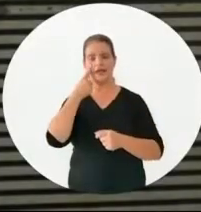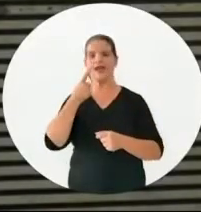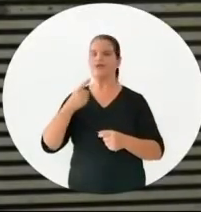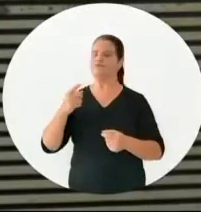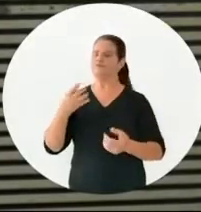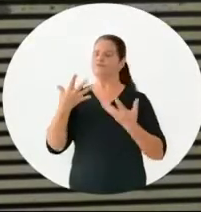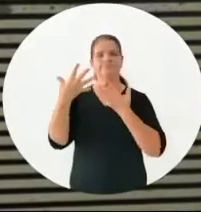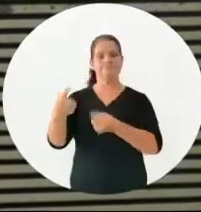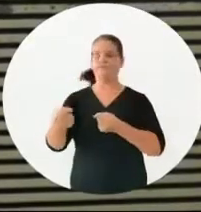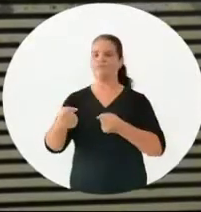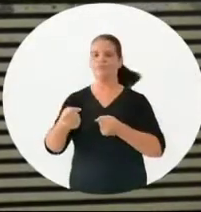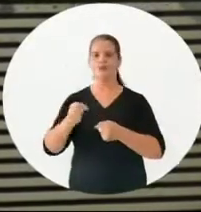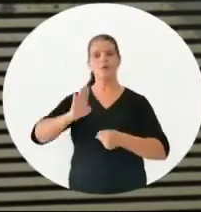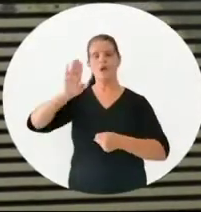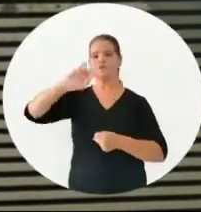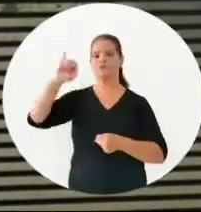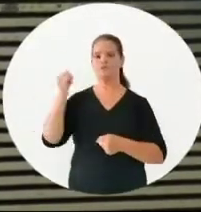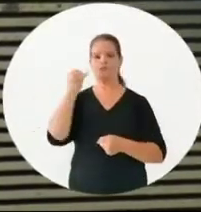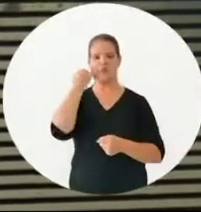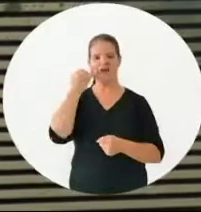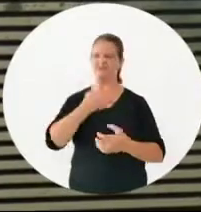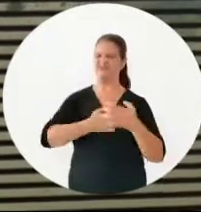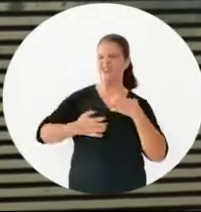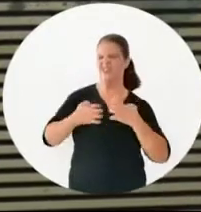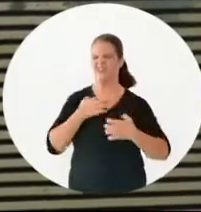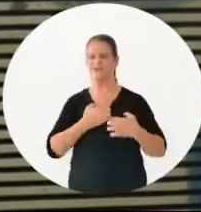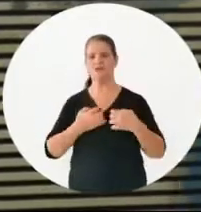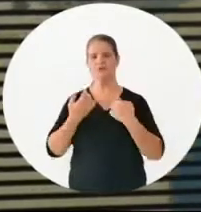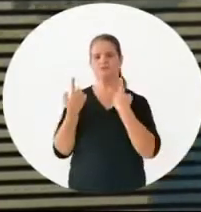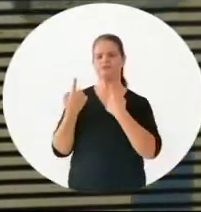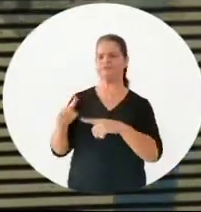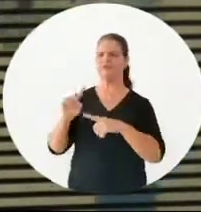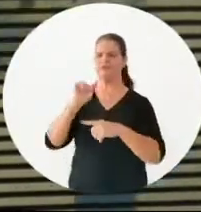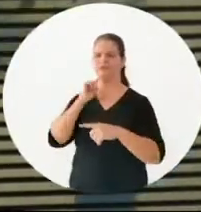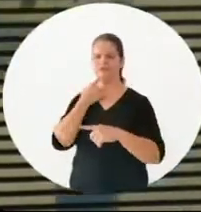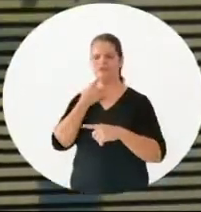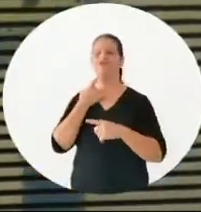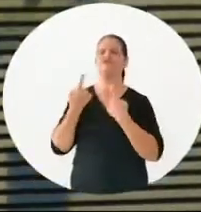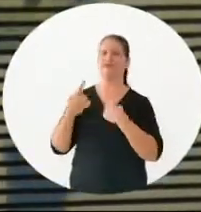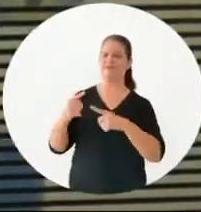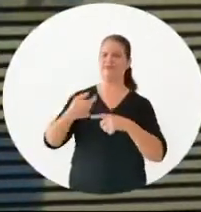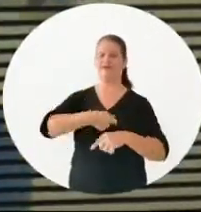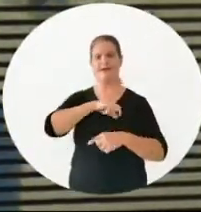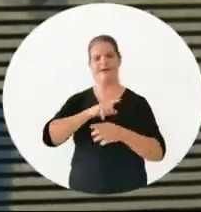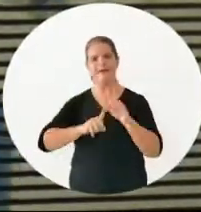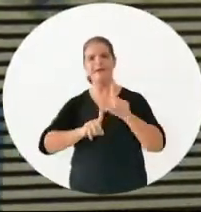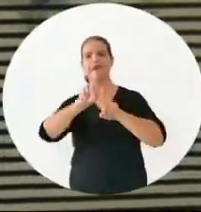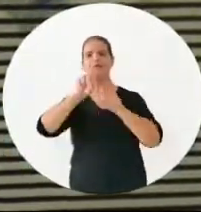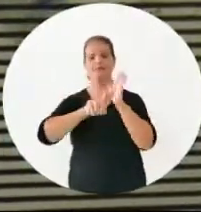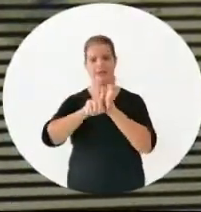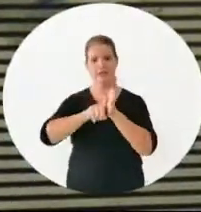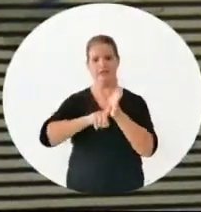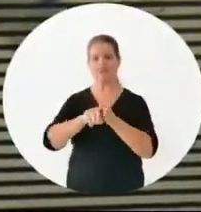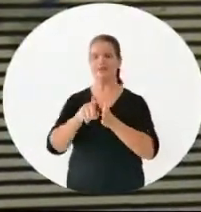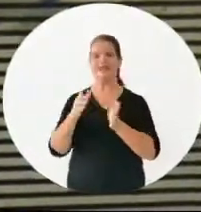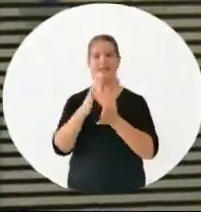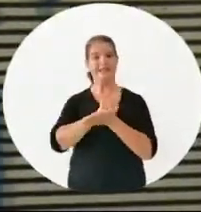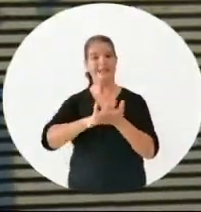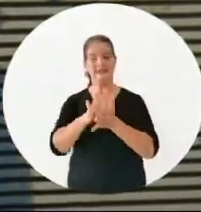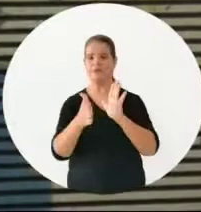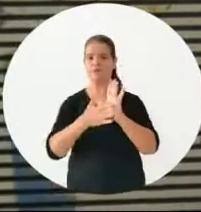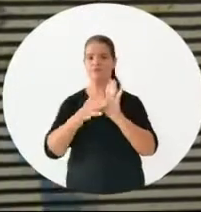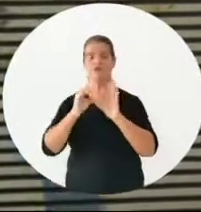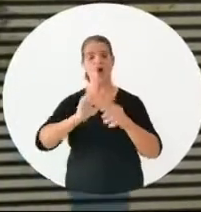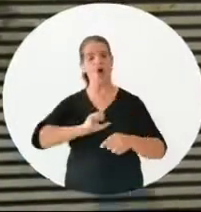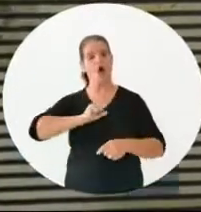e está indignado. O candidato João Campos, em desespero, joga sujo para atacar Marília Arraiz, que lidera as pesquisas. Nenhuma